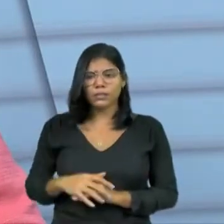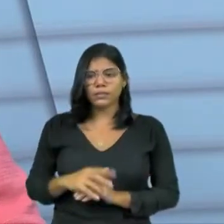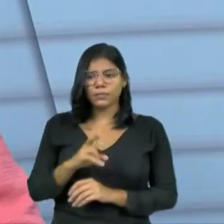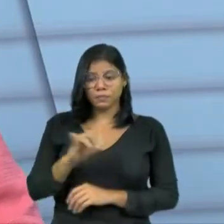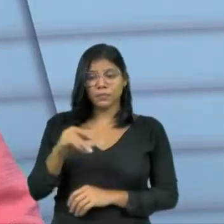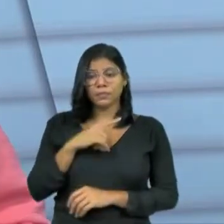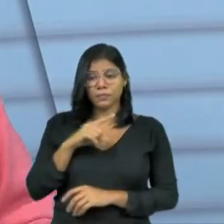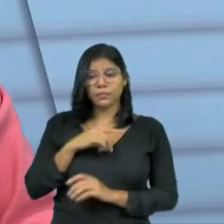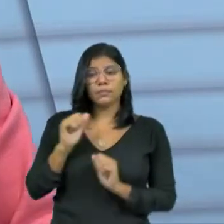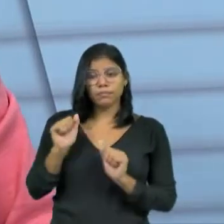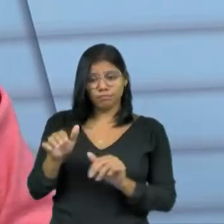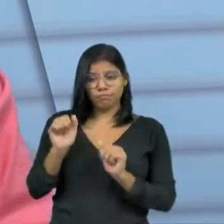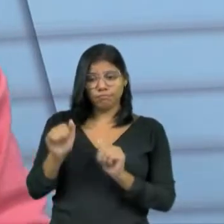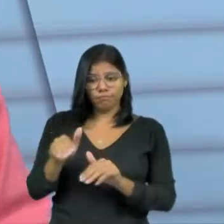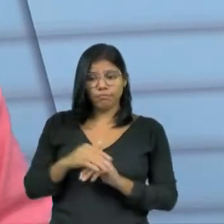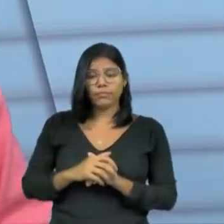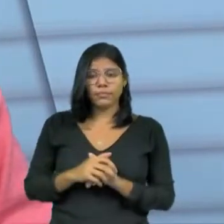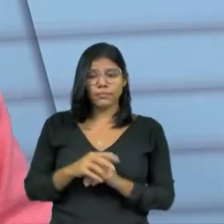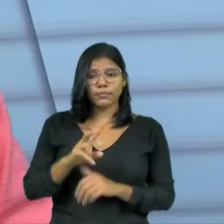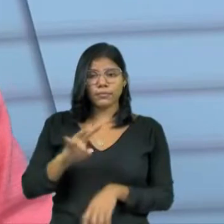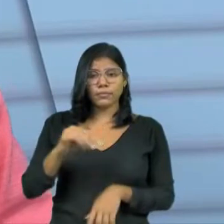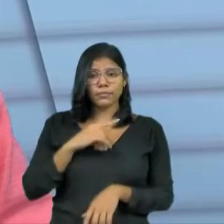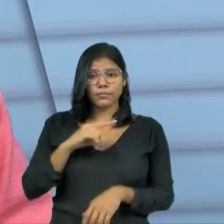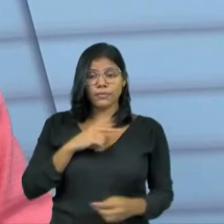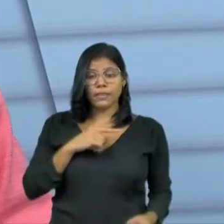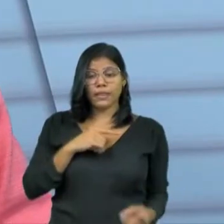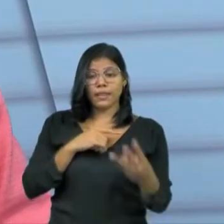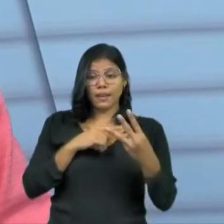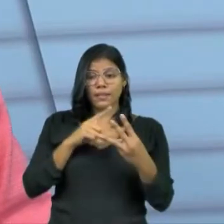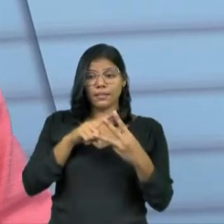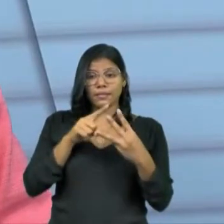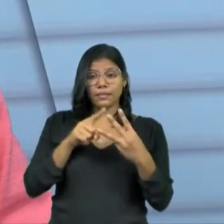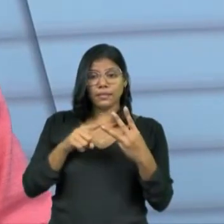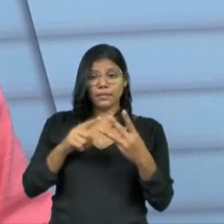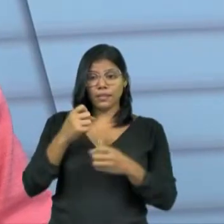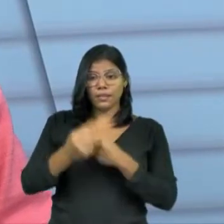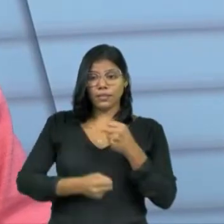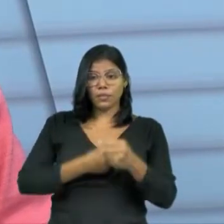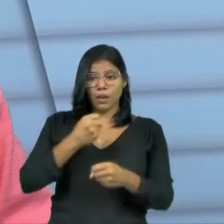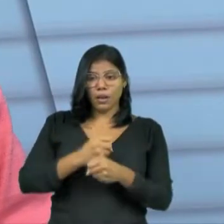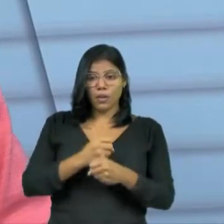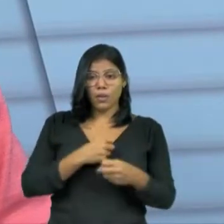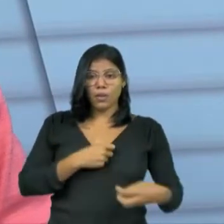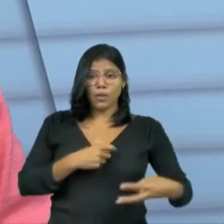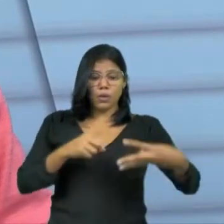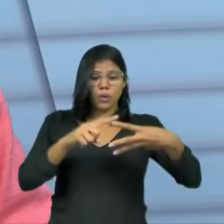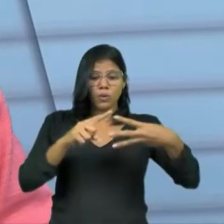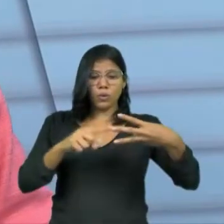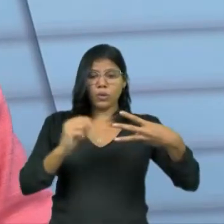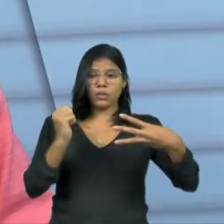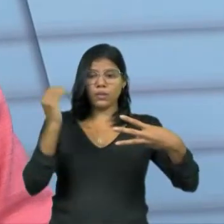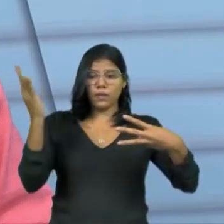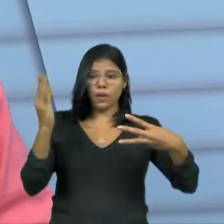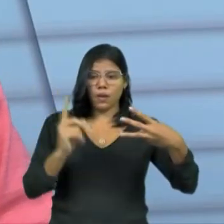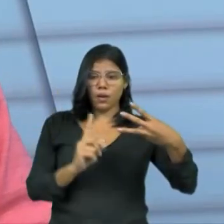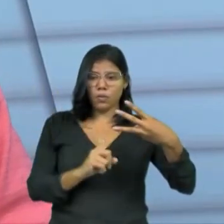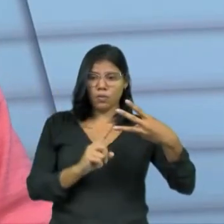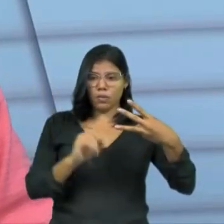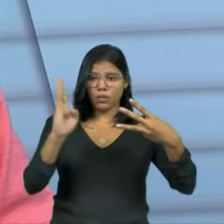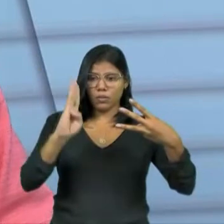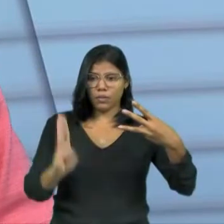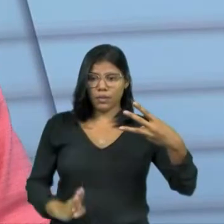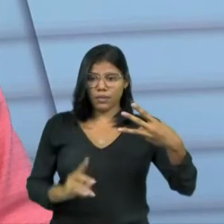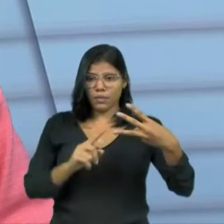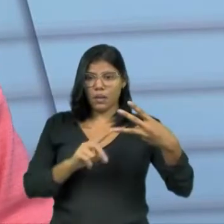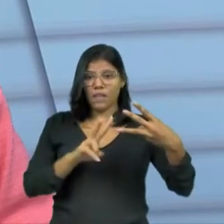setembro, porque eles acontecem em três edições anuais. Duas fora e uma no Brasil. E no Brasil vai ser em